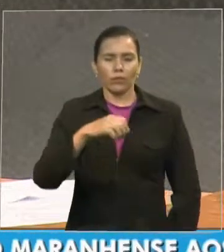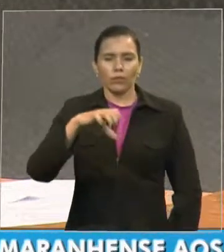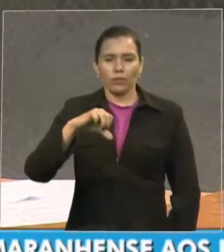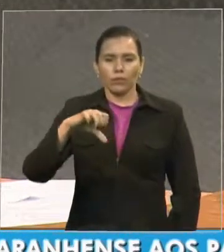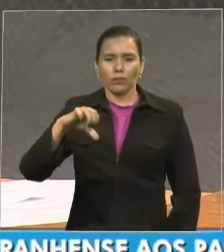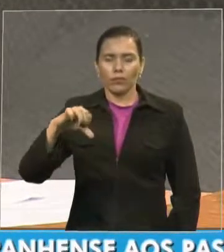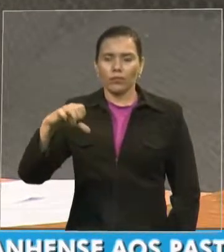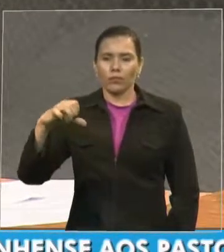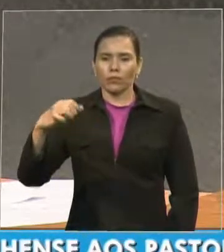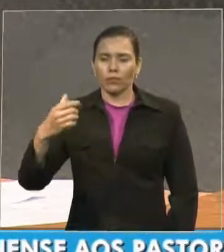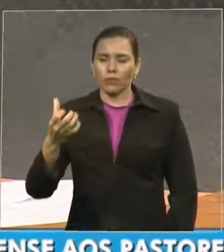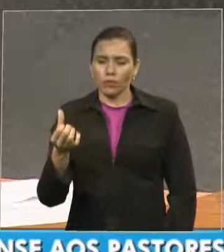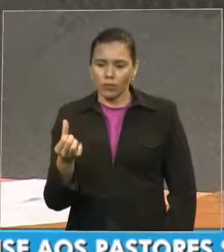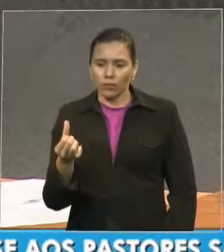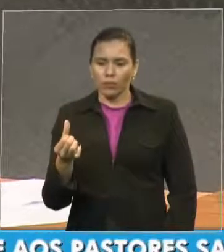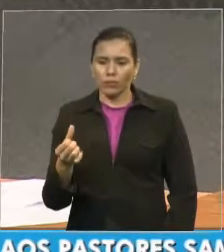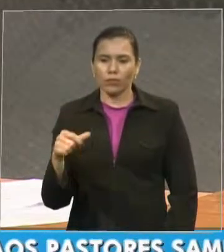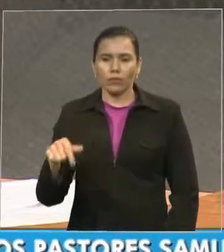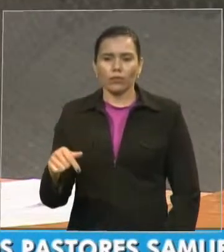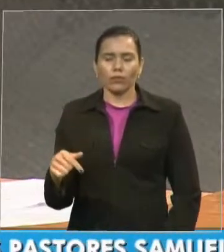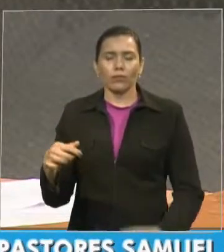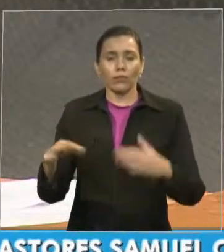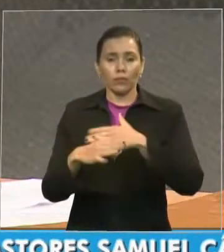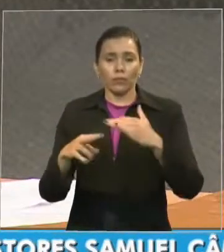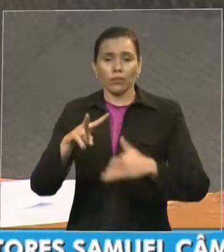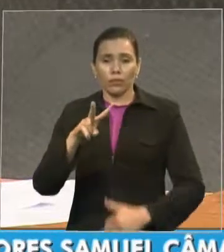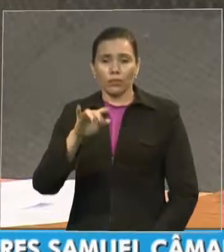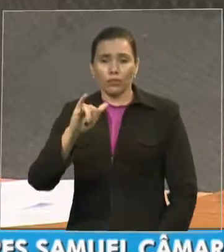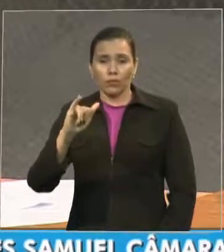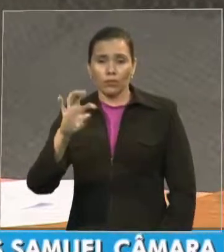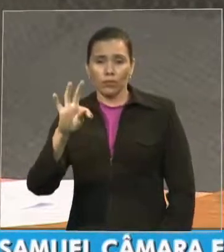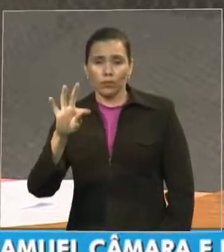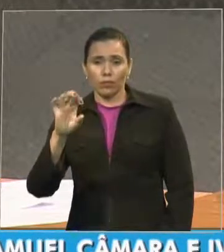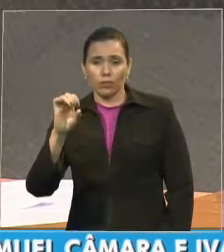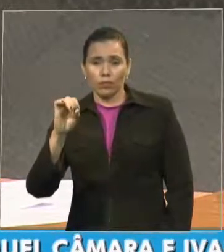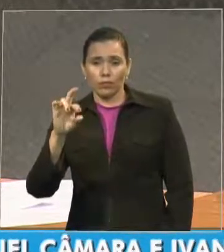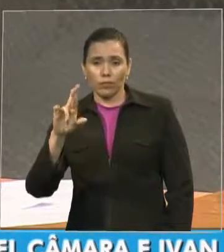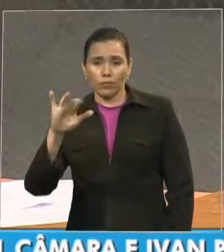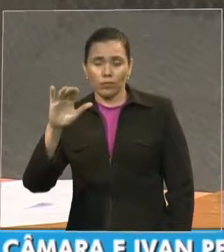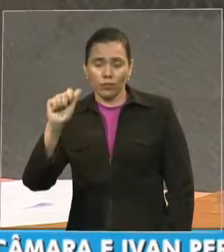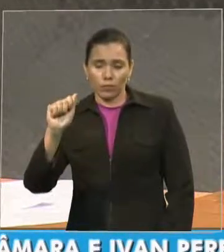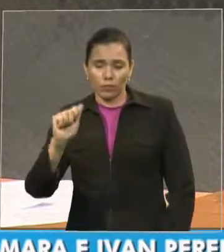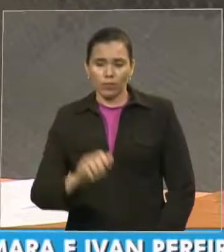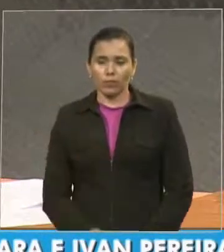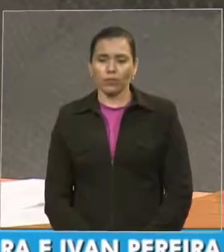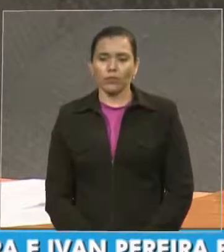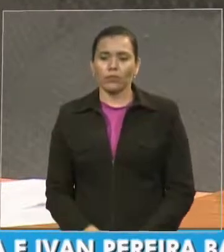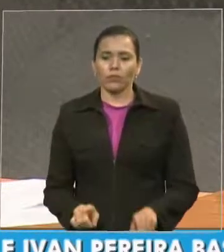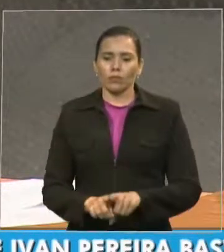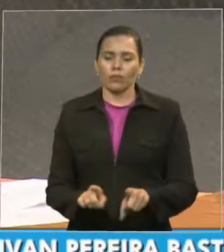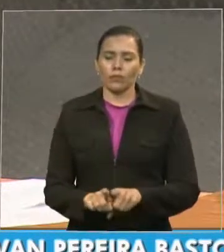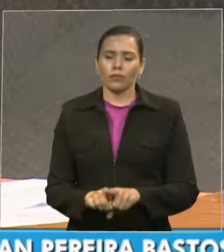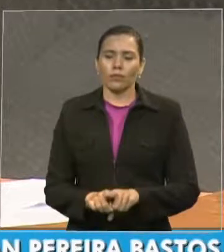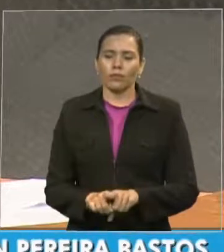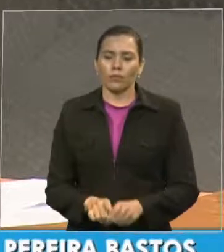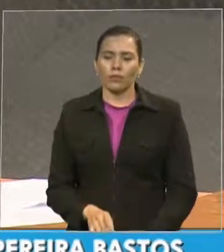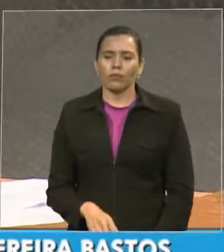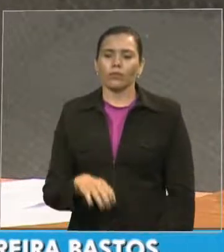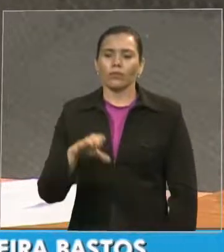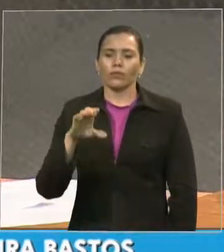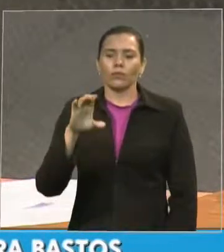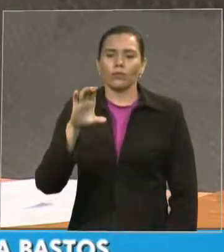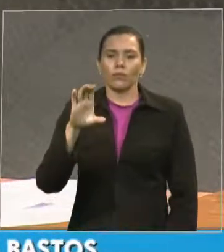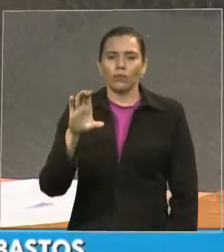Vitória no Espírito Santo, né? Em 2004, assumiu a presidência da Confrateres, Convenção